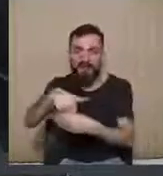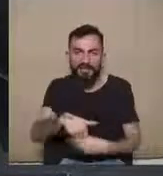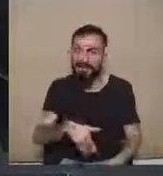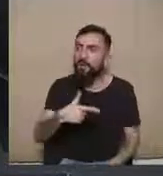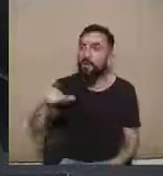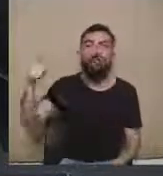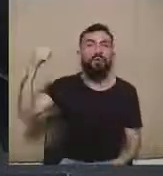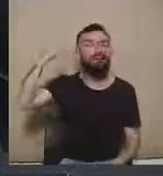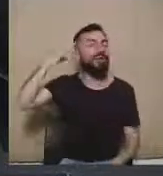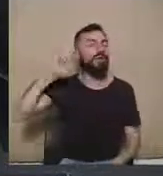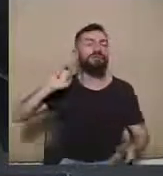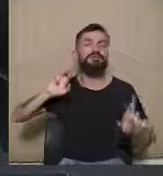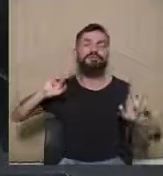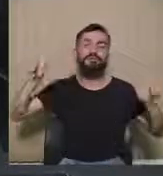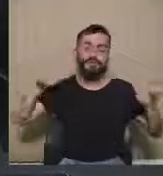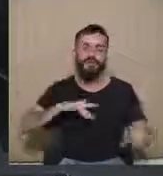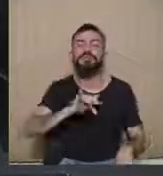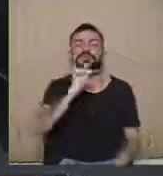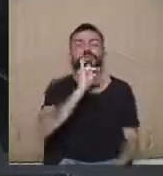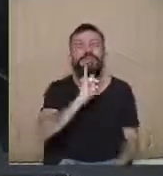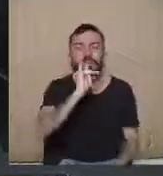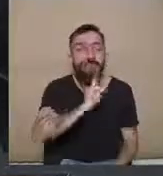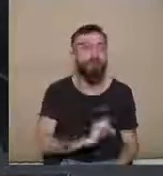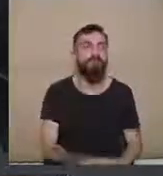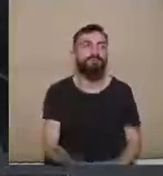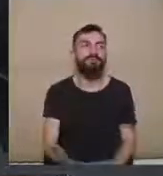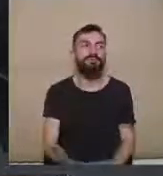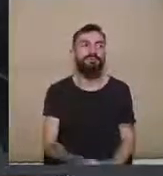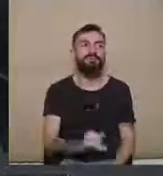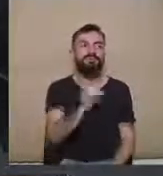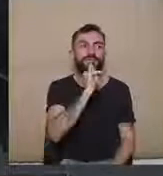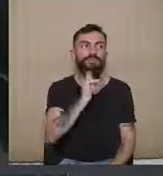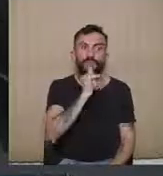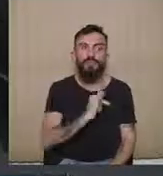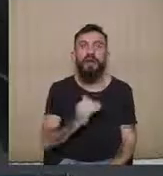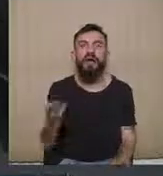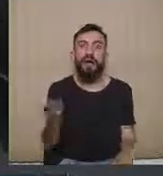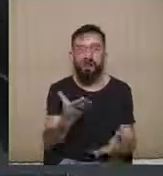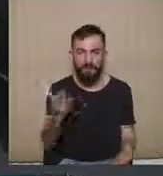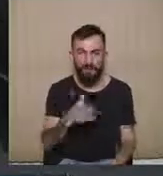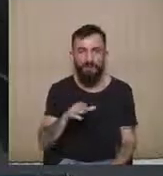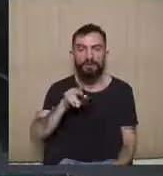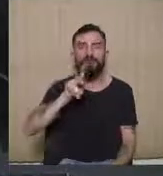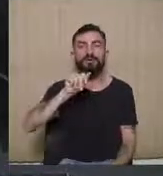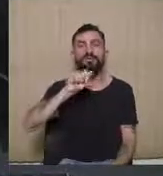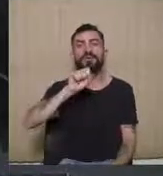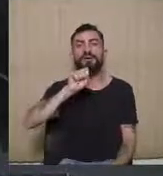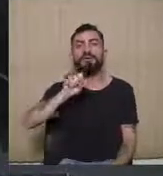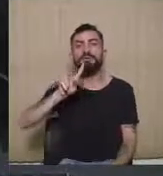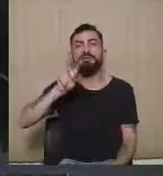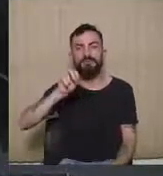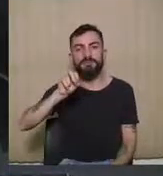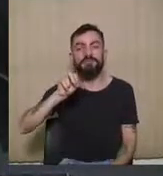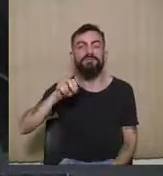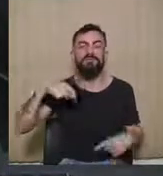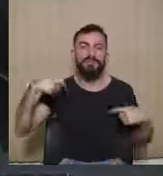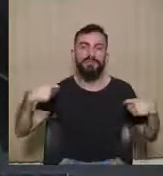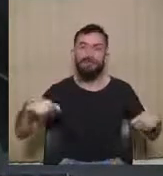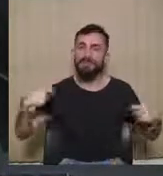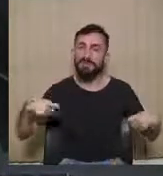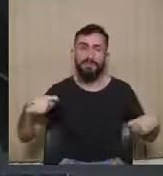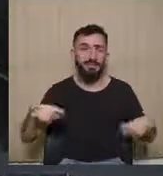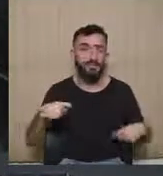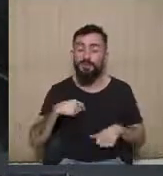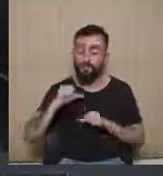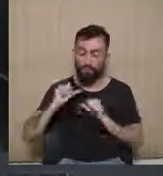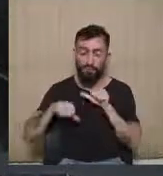eu dou dois exemplos aqui. O primeiro, essa questão do litro de consórcio passivo necessário, ela foi mudada do dia para a noite e